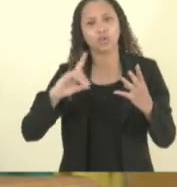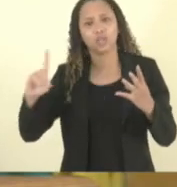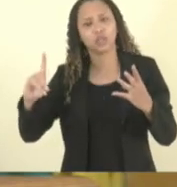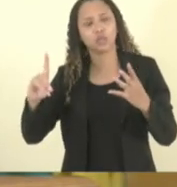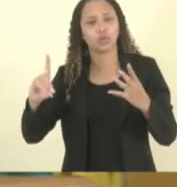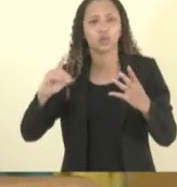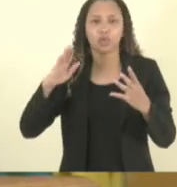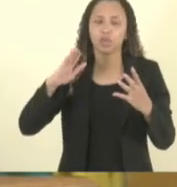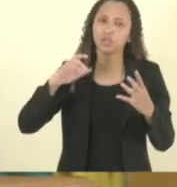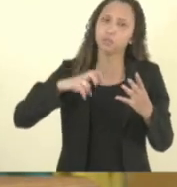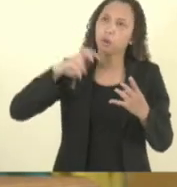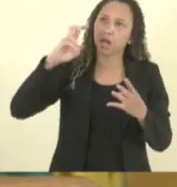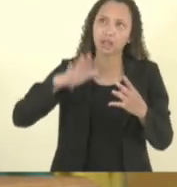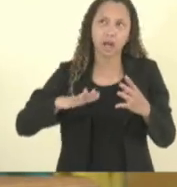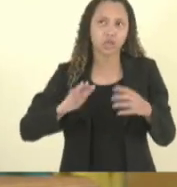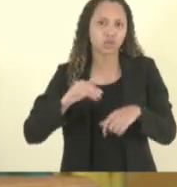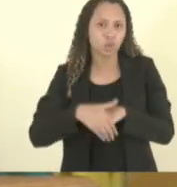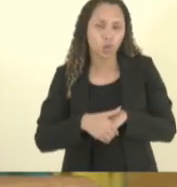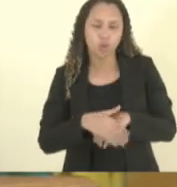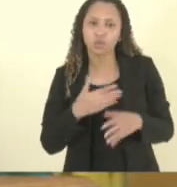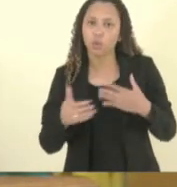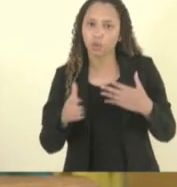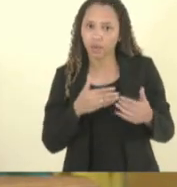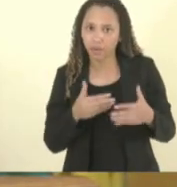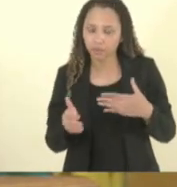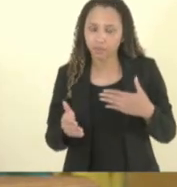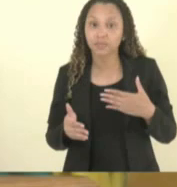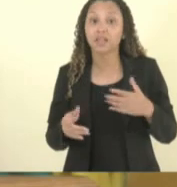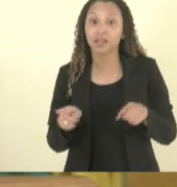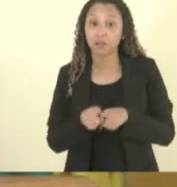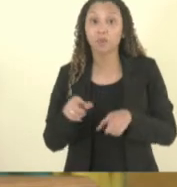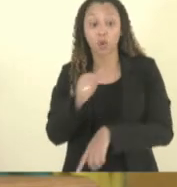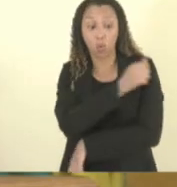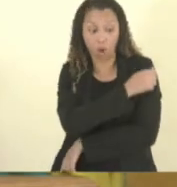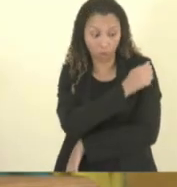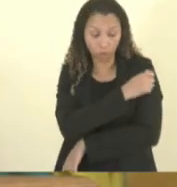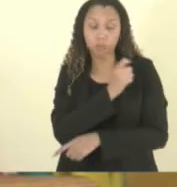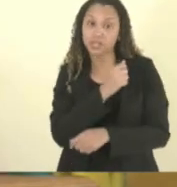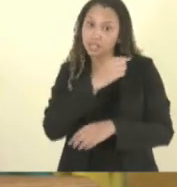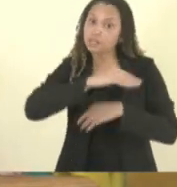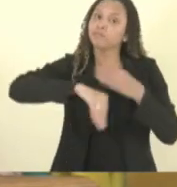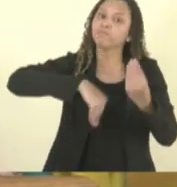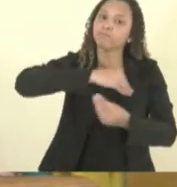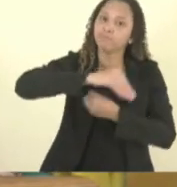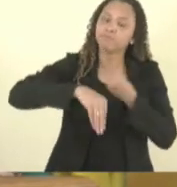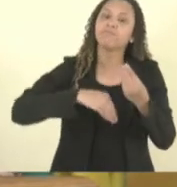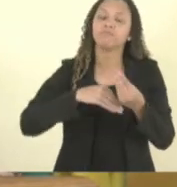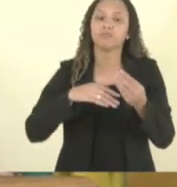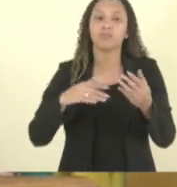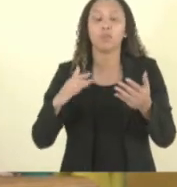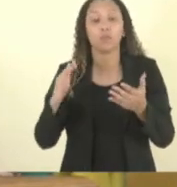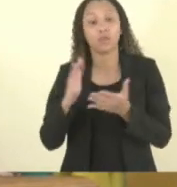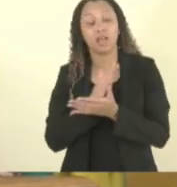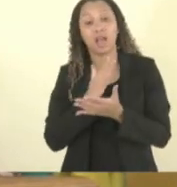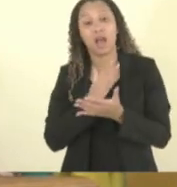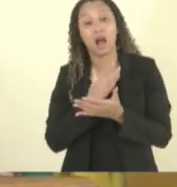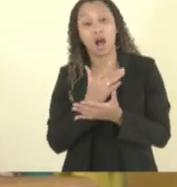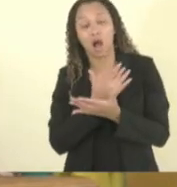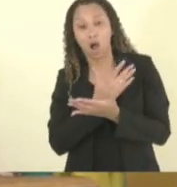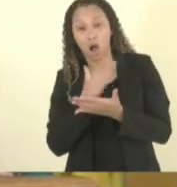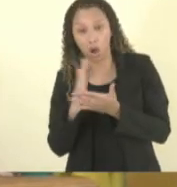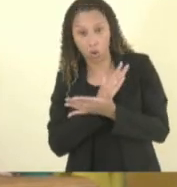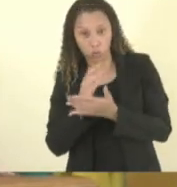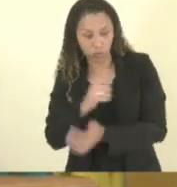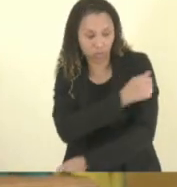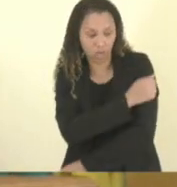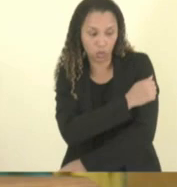os próprios estudantes porque às vezes os próprios estudantes que não tem a deficiência também excluem então é